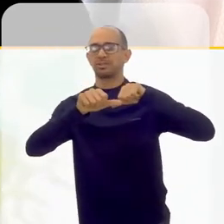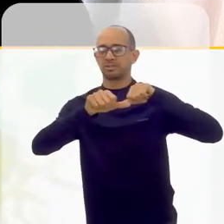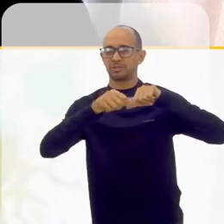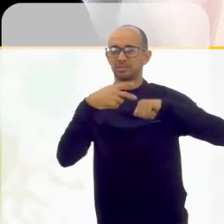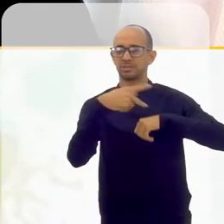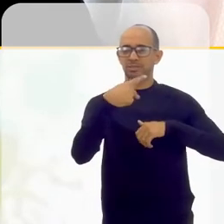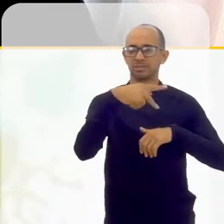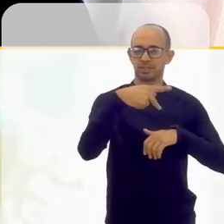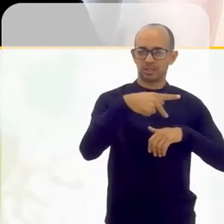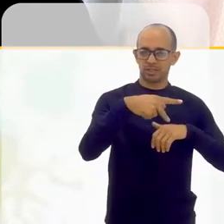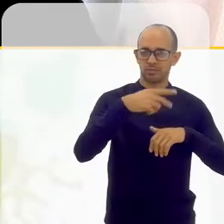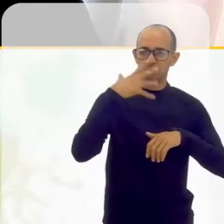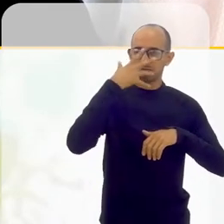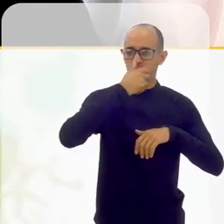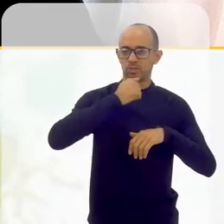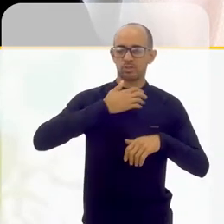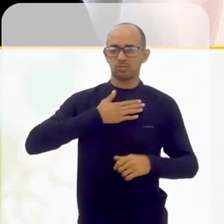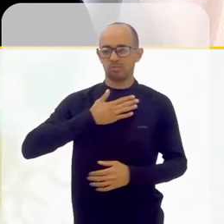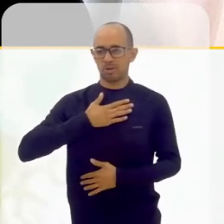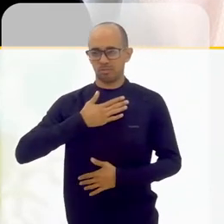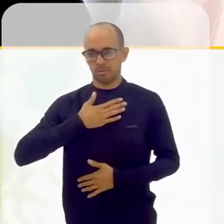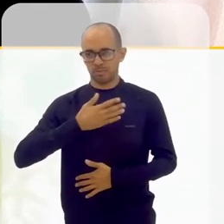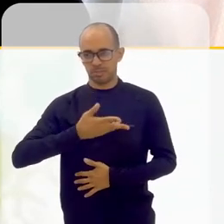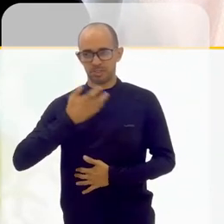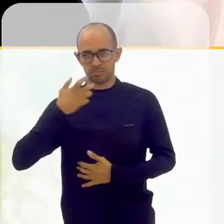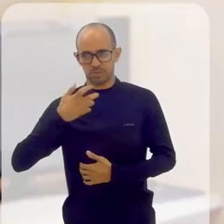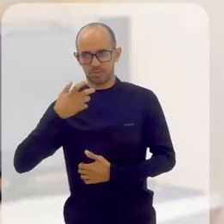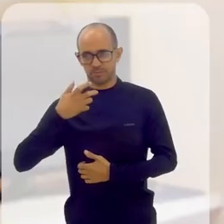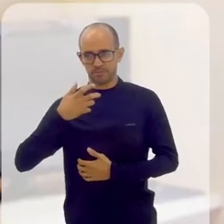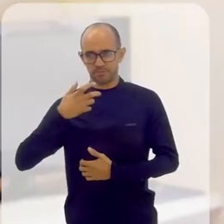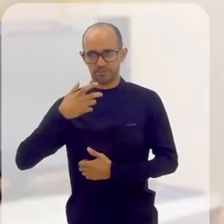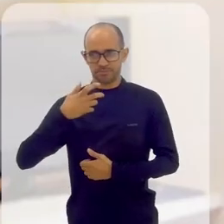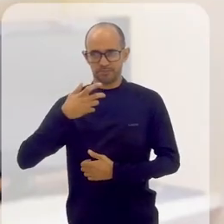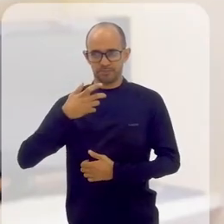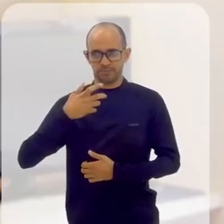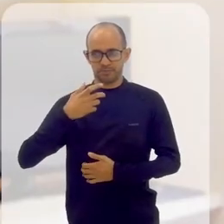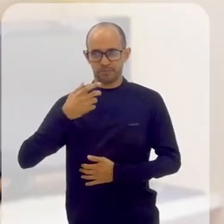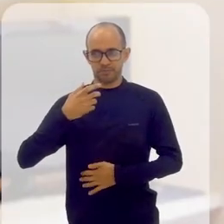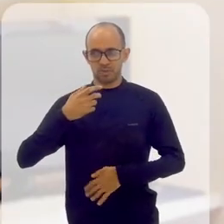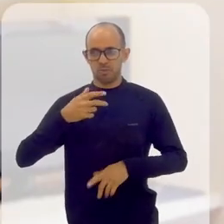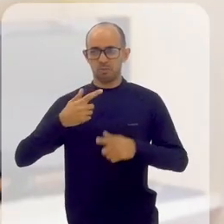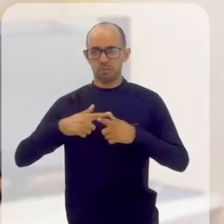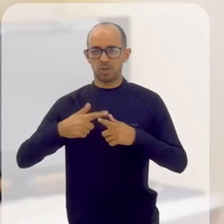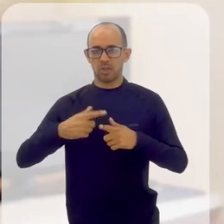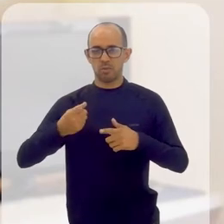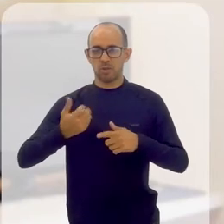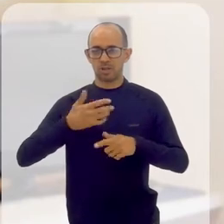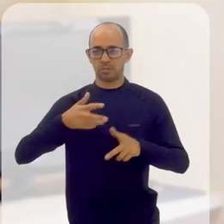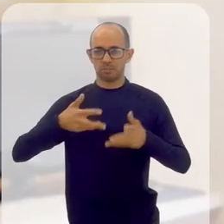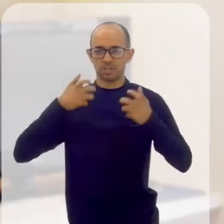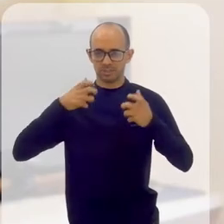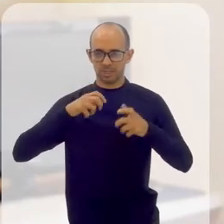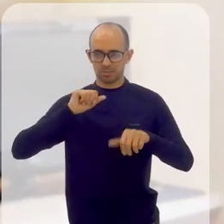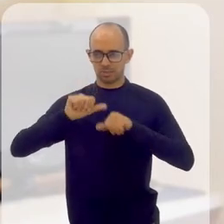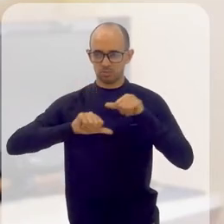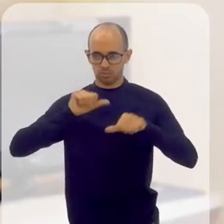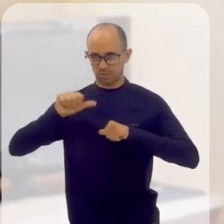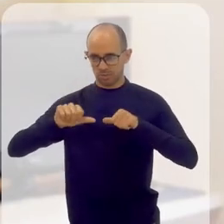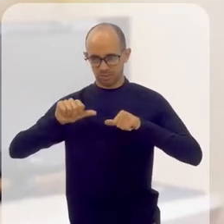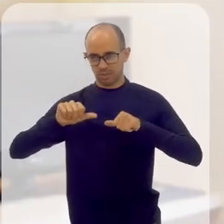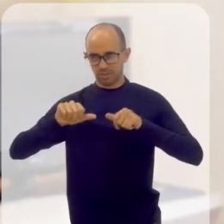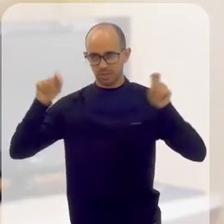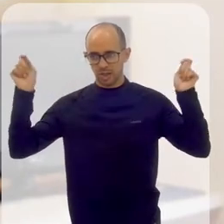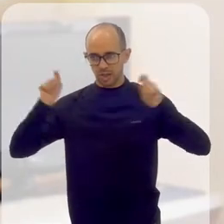e foi uma coisa tão bonita para mim. Quando a gente vê esse tipo de mudança,